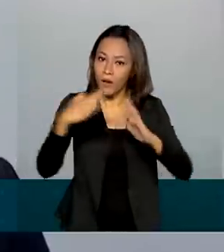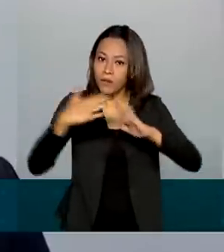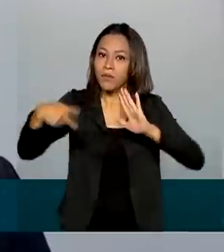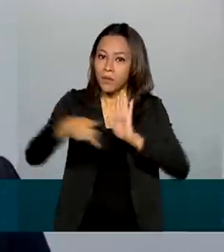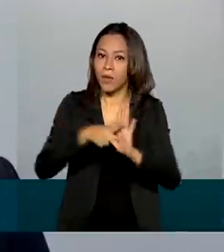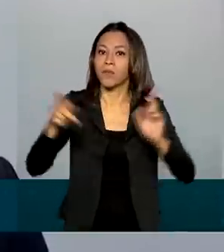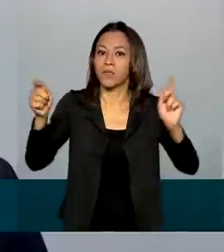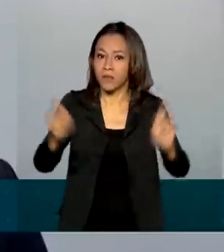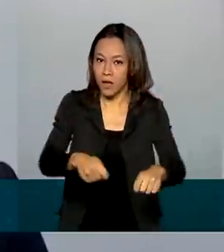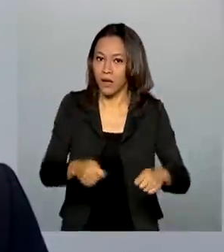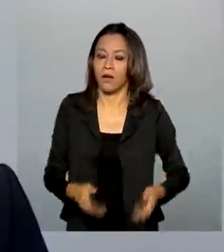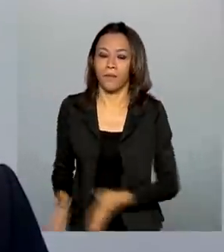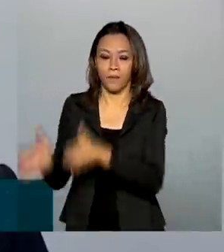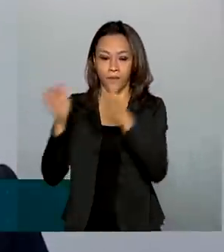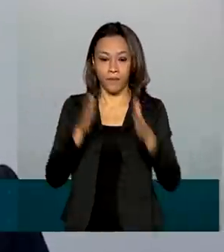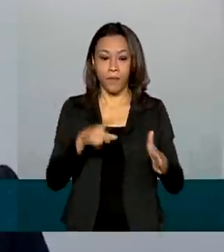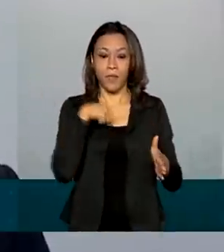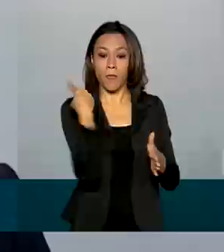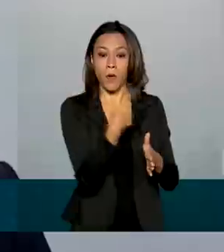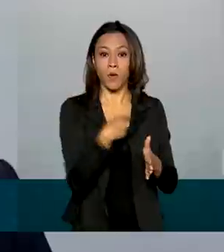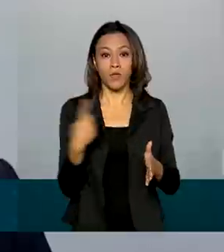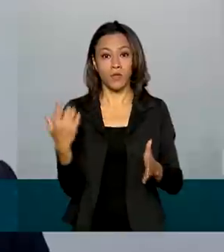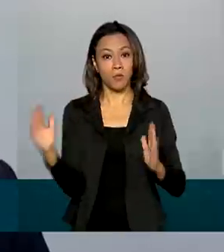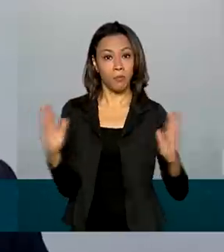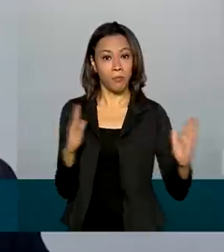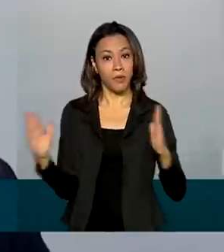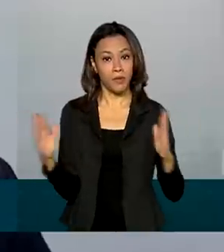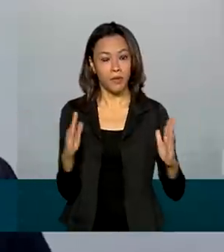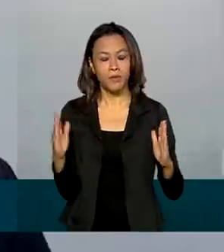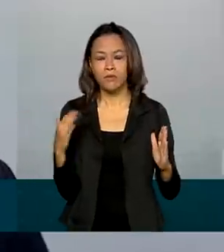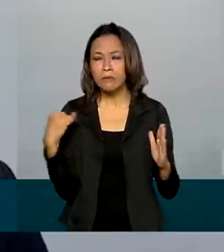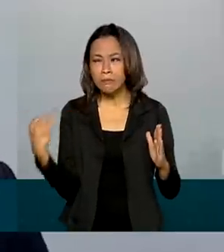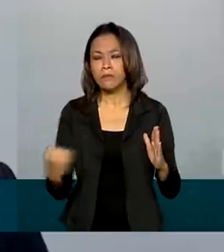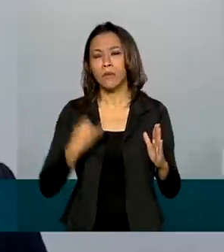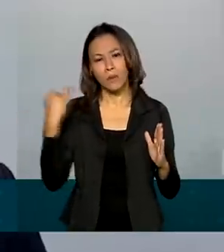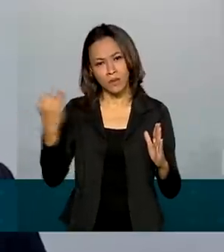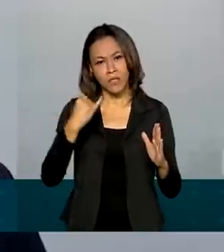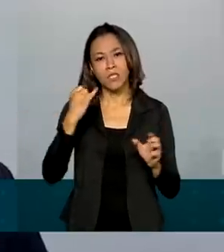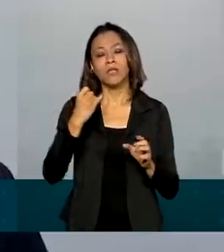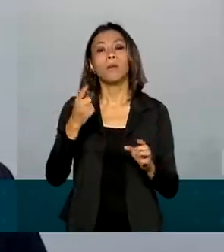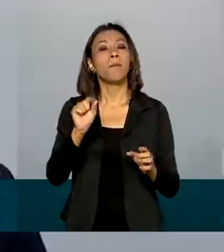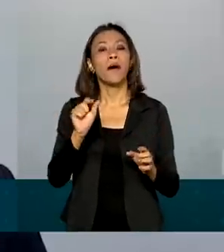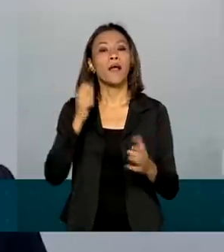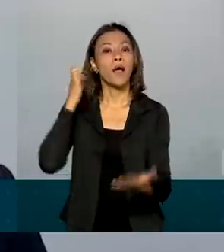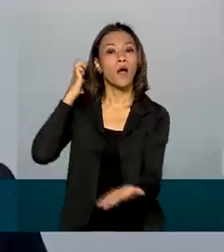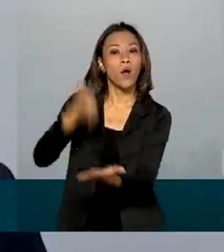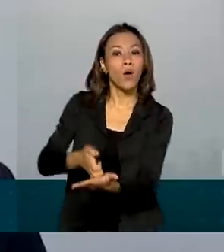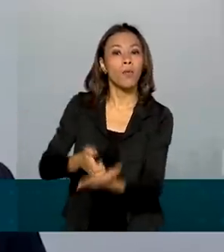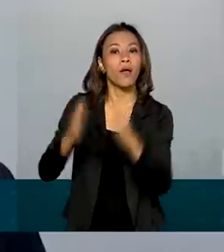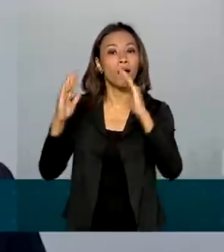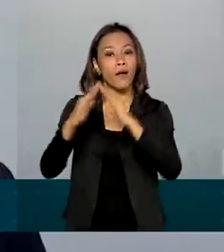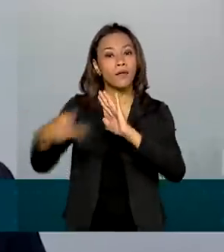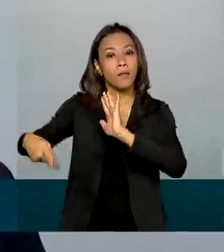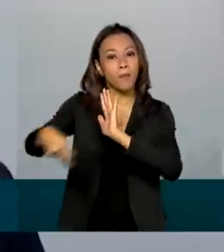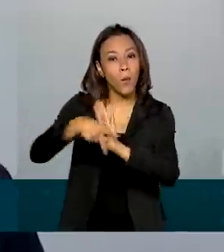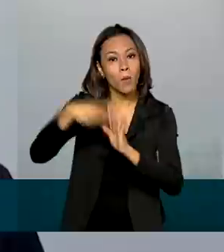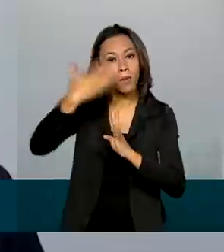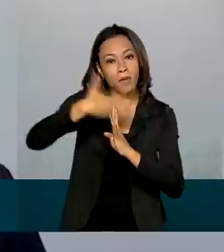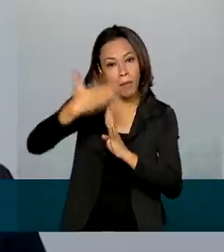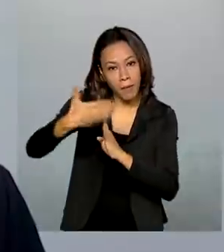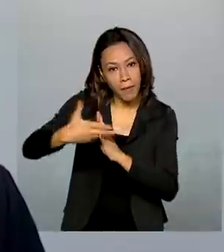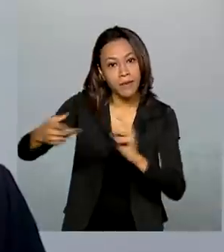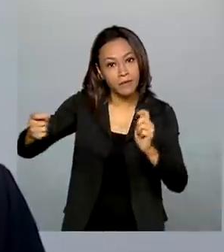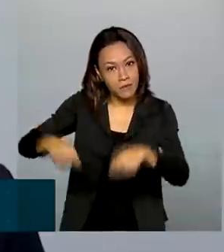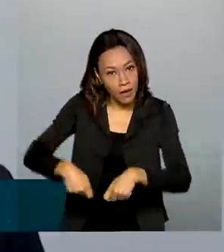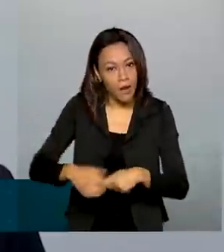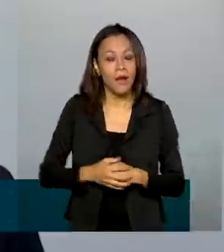um momento muito importante para financiamento imobiliário, compra da casa própria, do apartamento. Ou